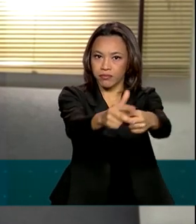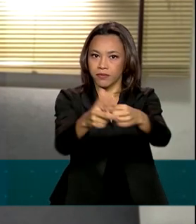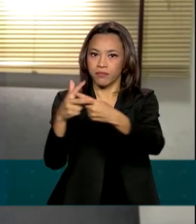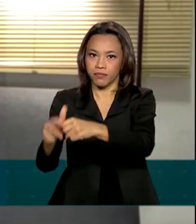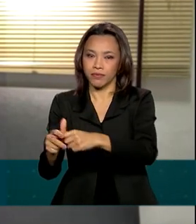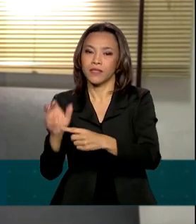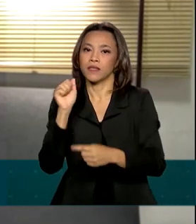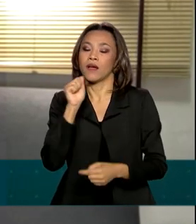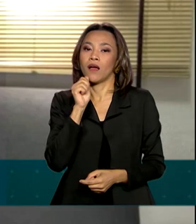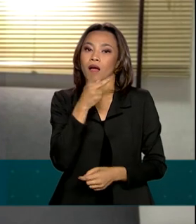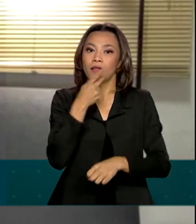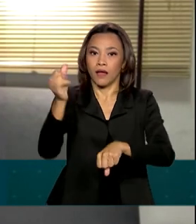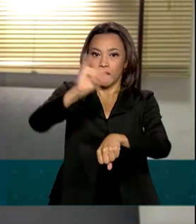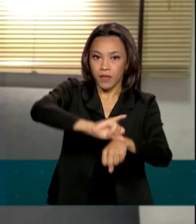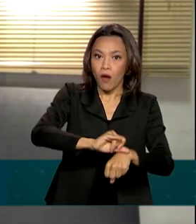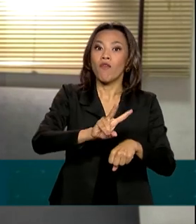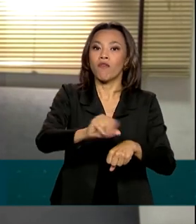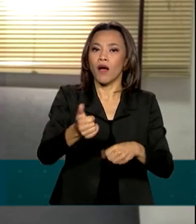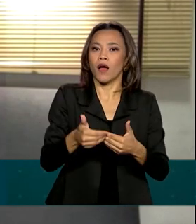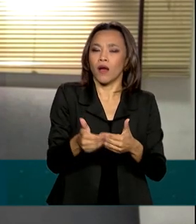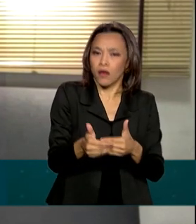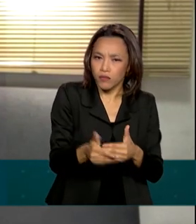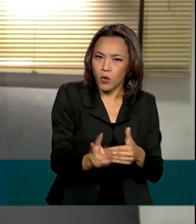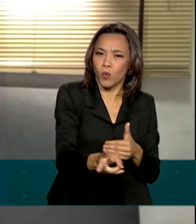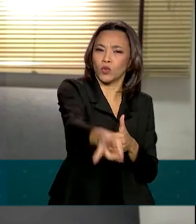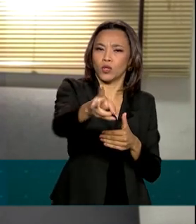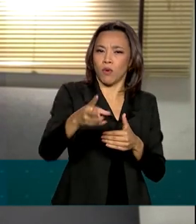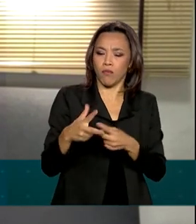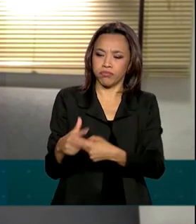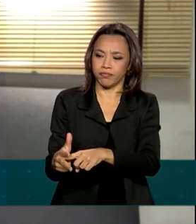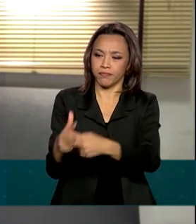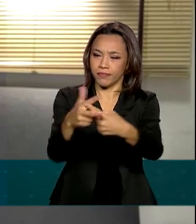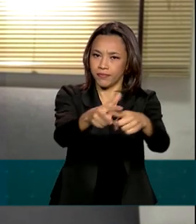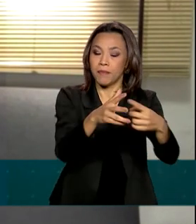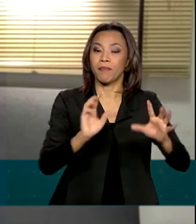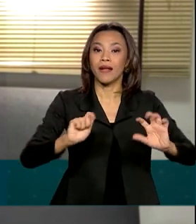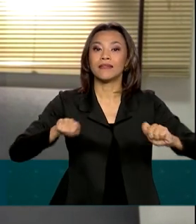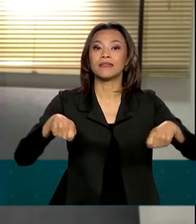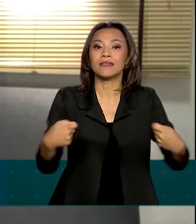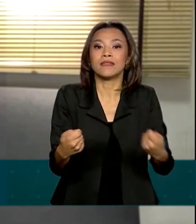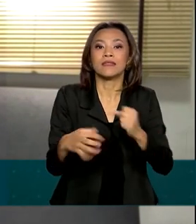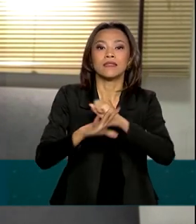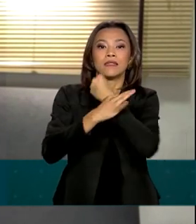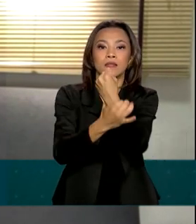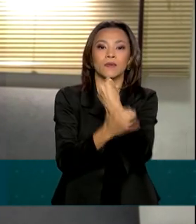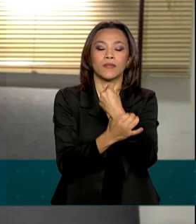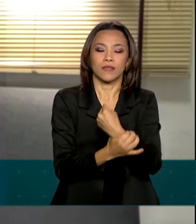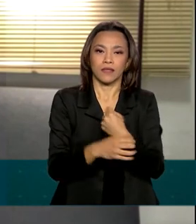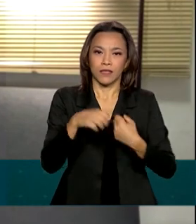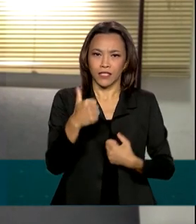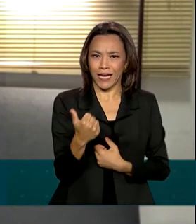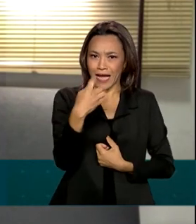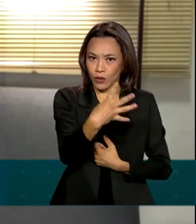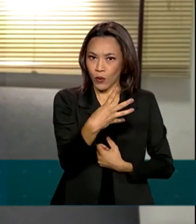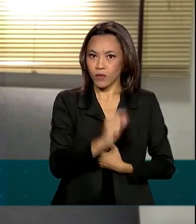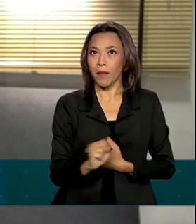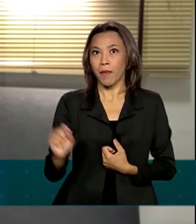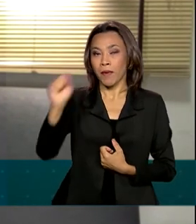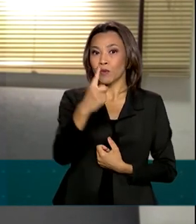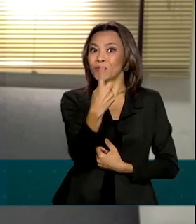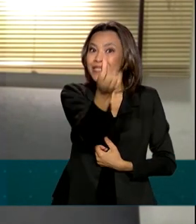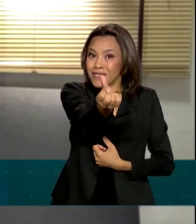devem estar em funcionamento, dando maior segurança ao sistema elétrico de 14 dos 16